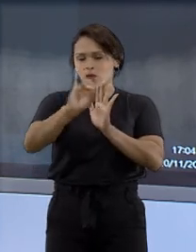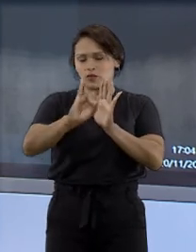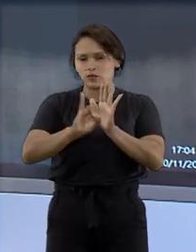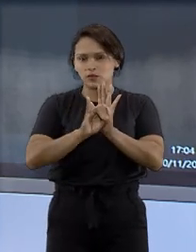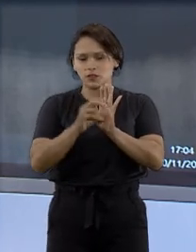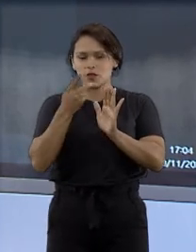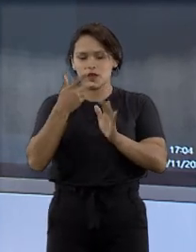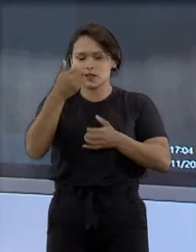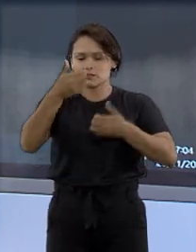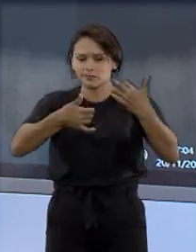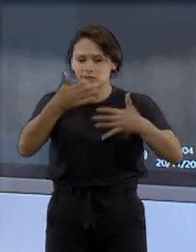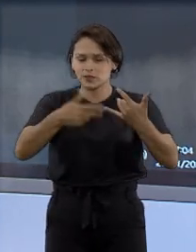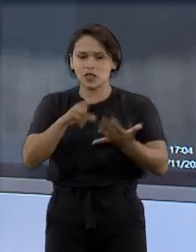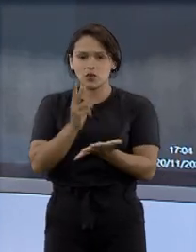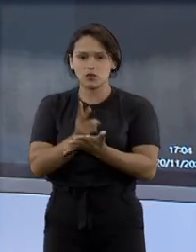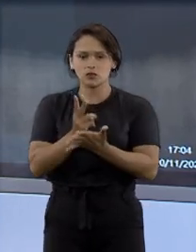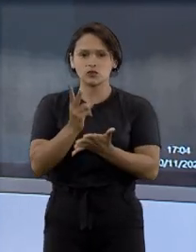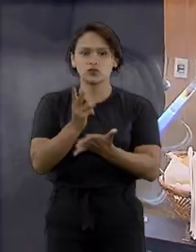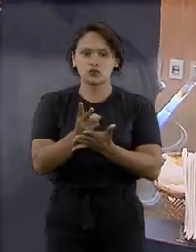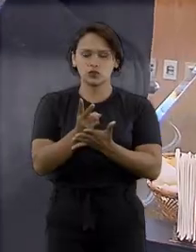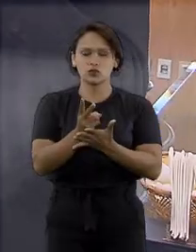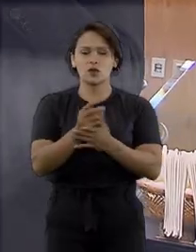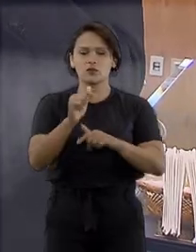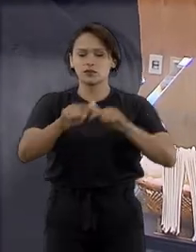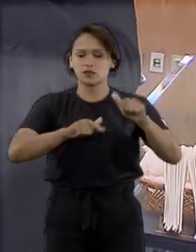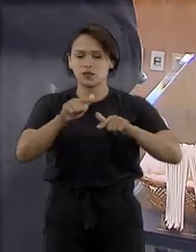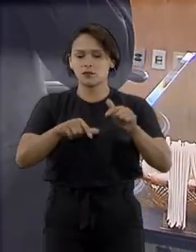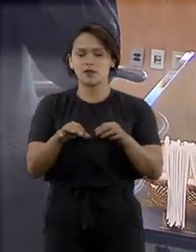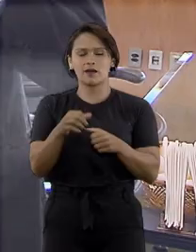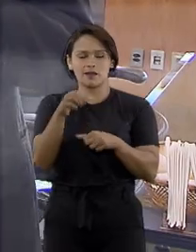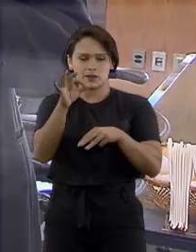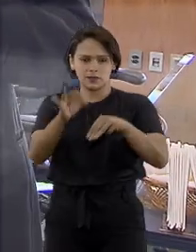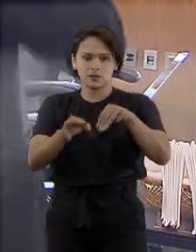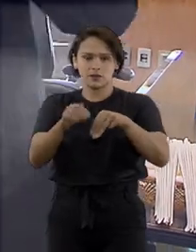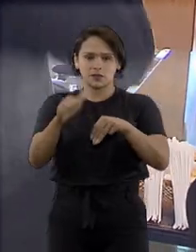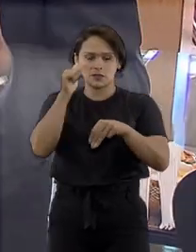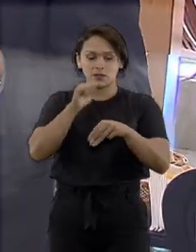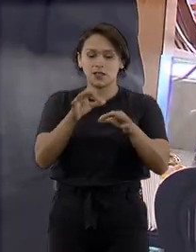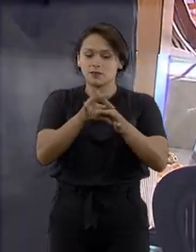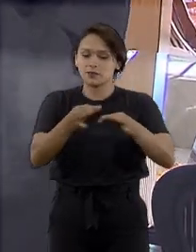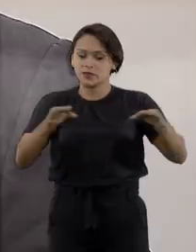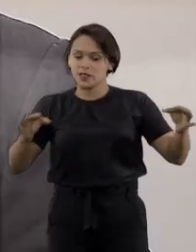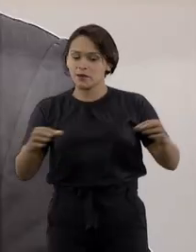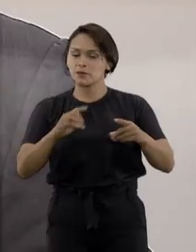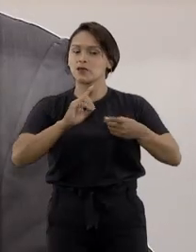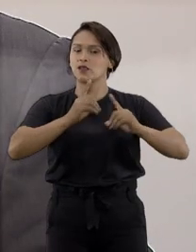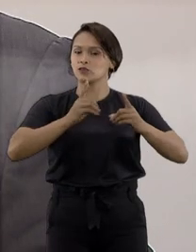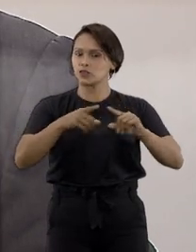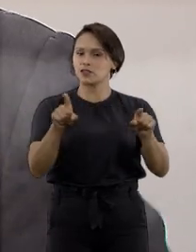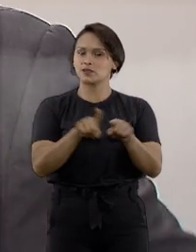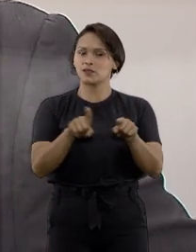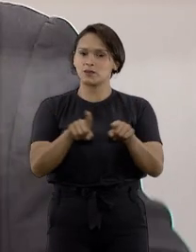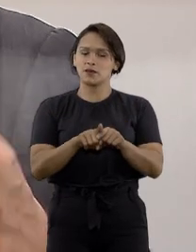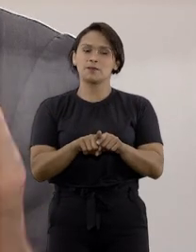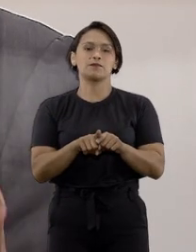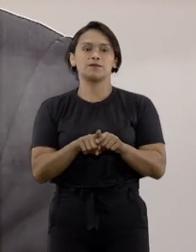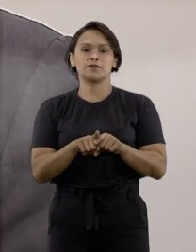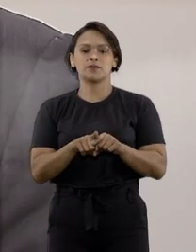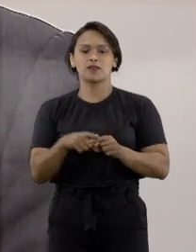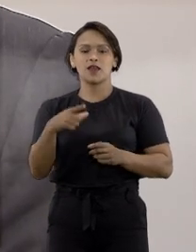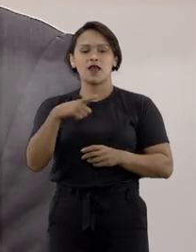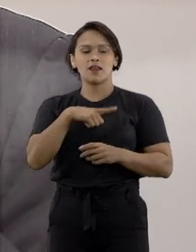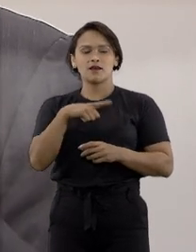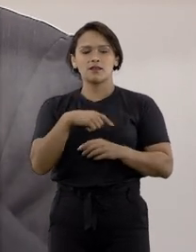dar continuidade ao trabalho da ministra Suzete, além de ampliar o diálogo com outros órgãos. Dentro de um ambiente